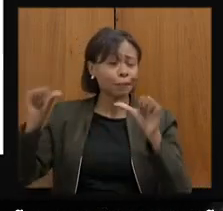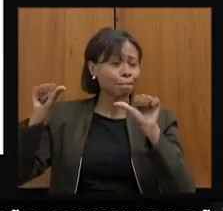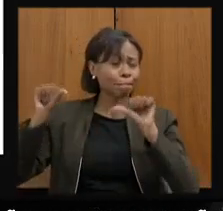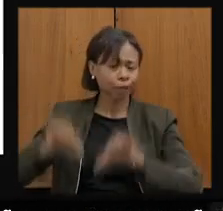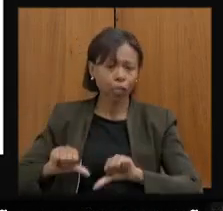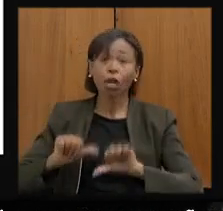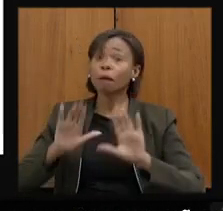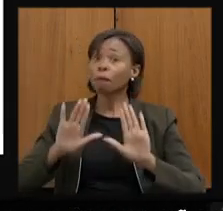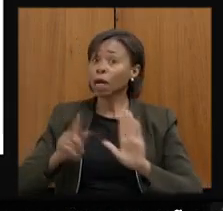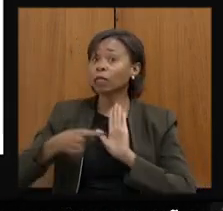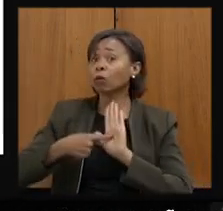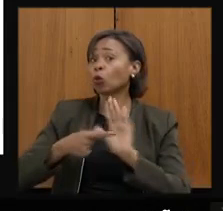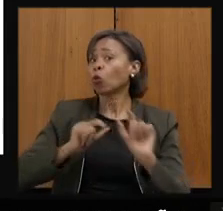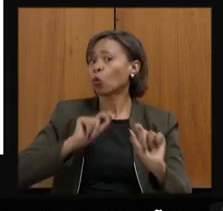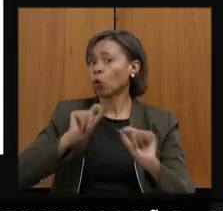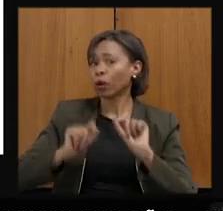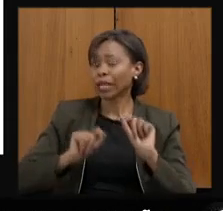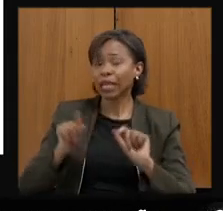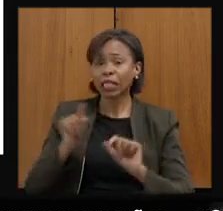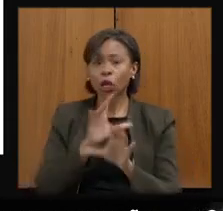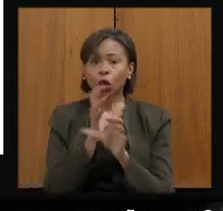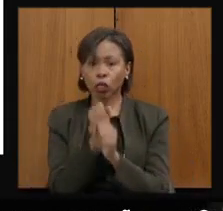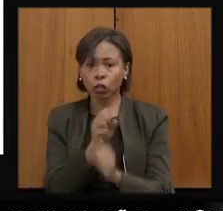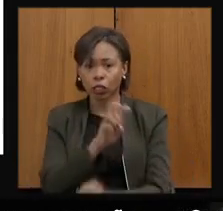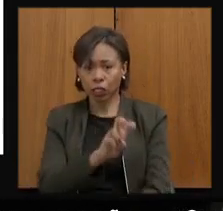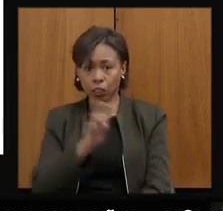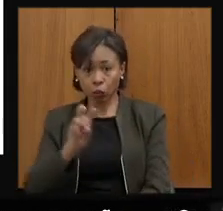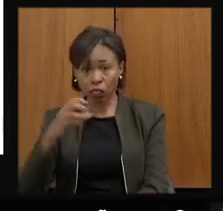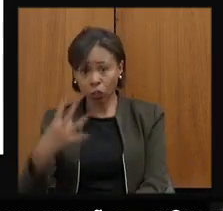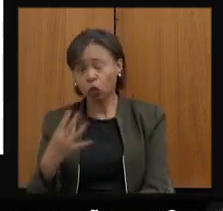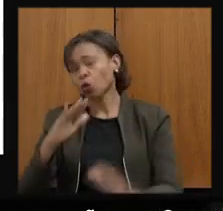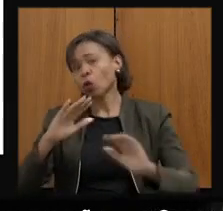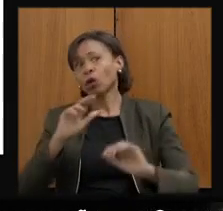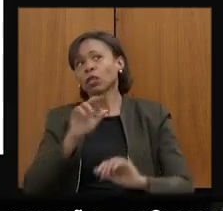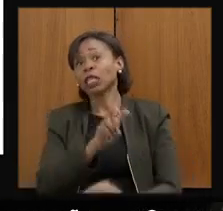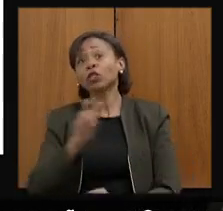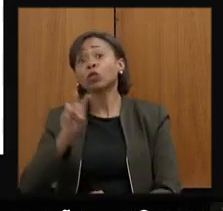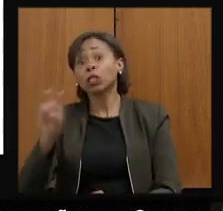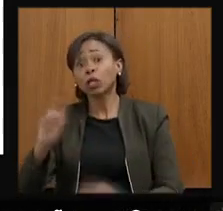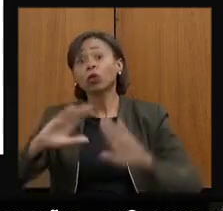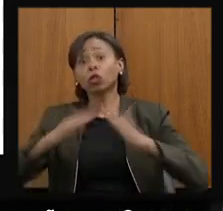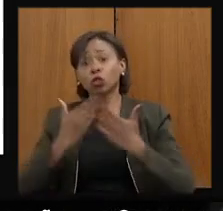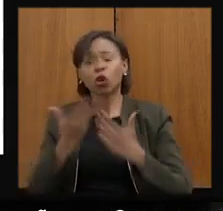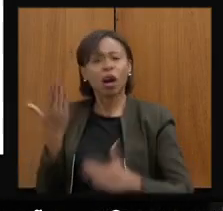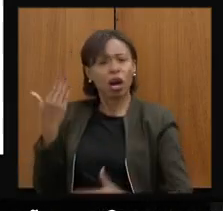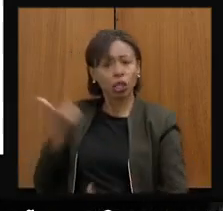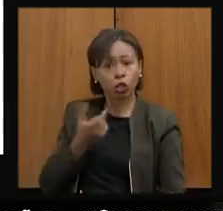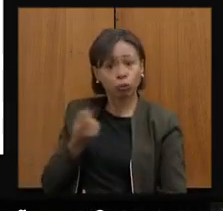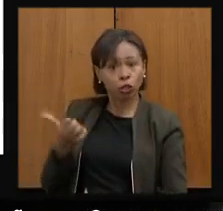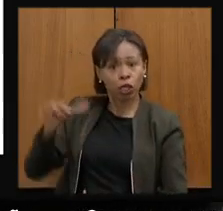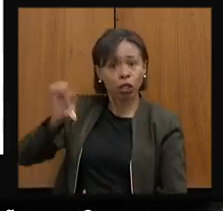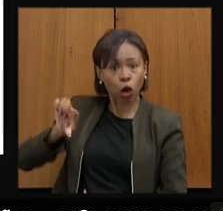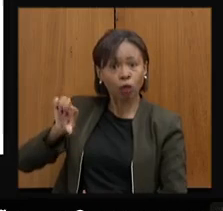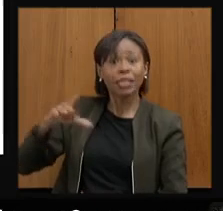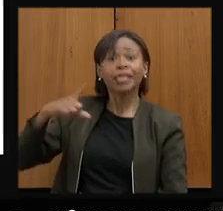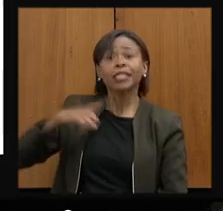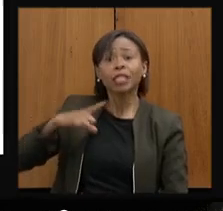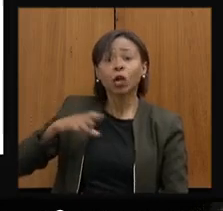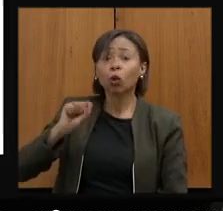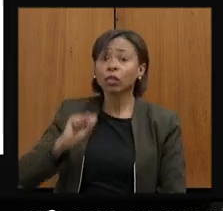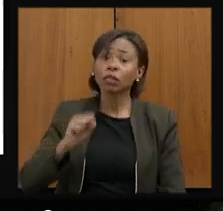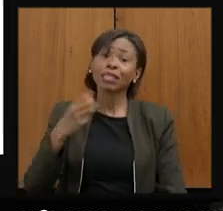de destacar que, dentro dessas 555 escolas, quando recebemos a rede em 2019, havia 83